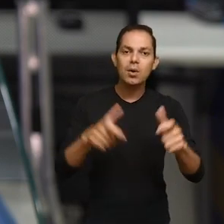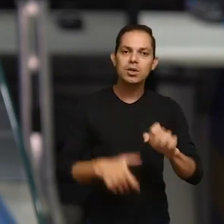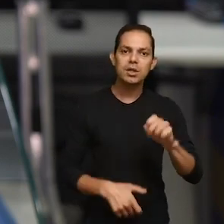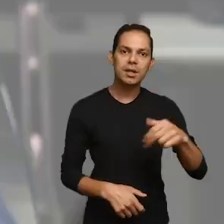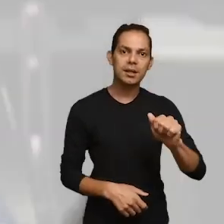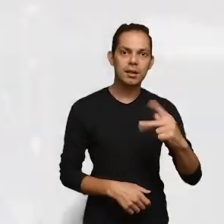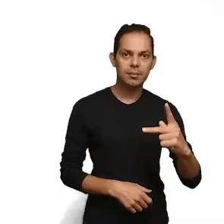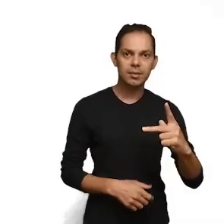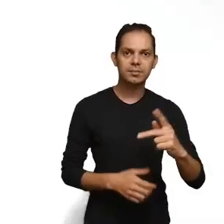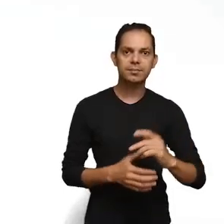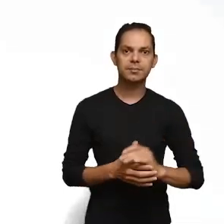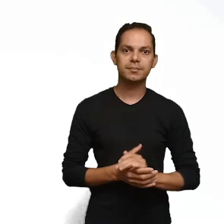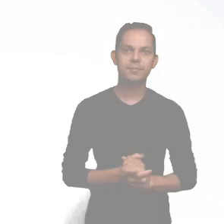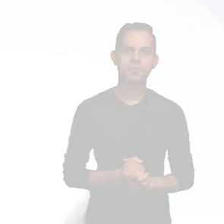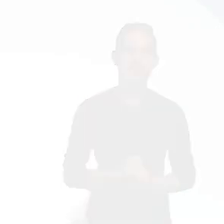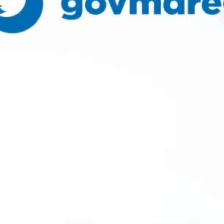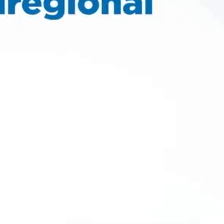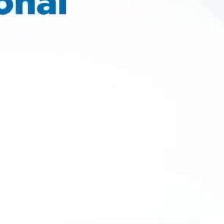Administração Pública.